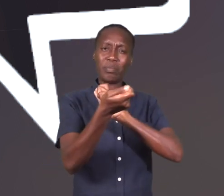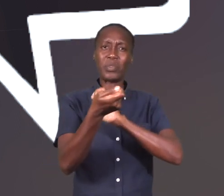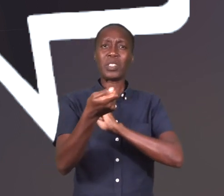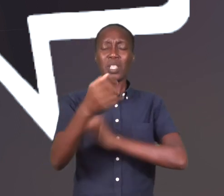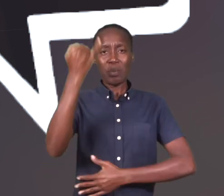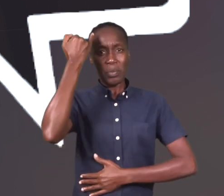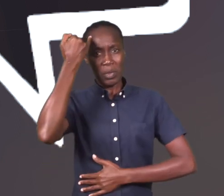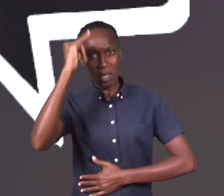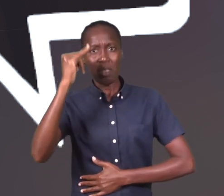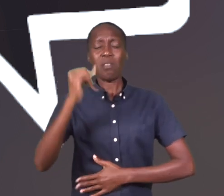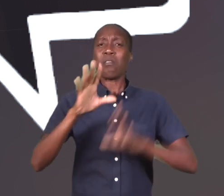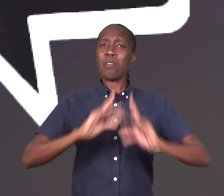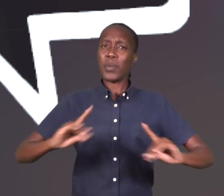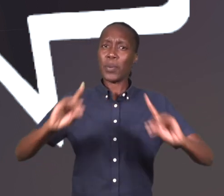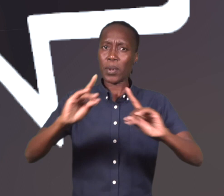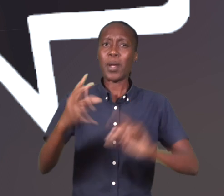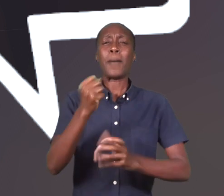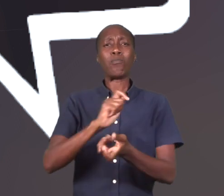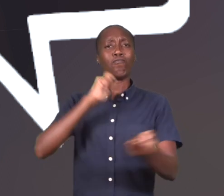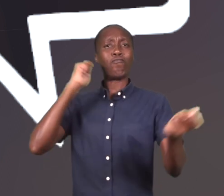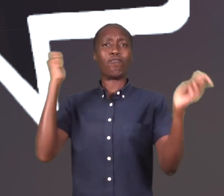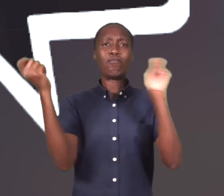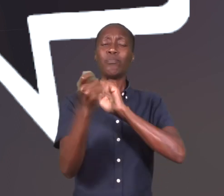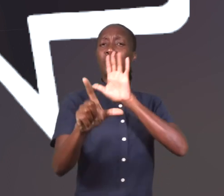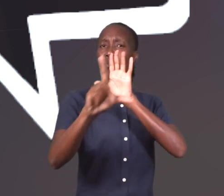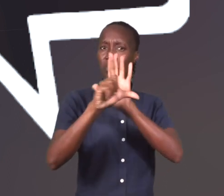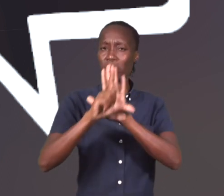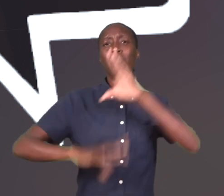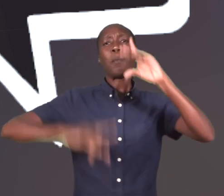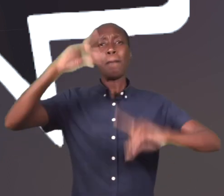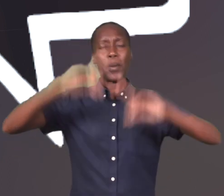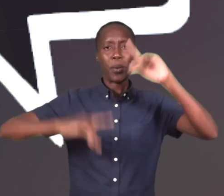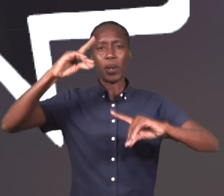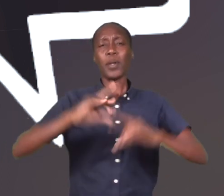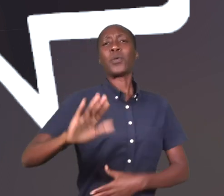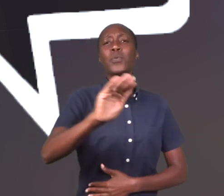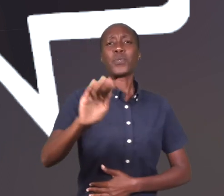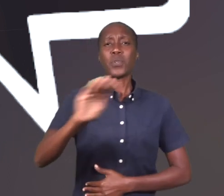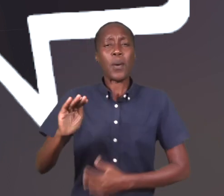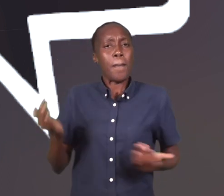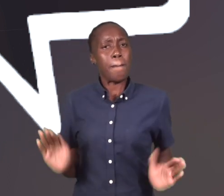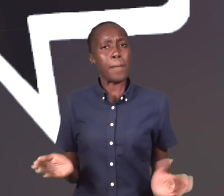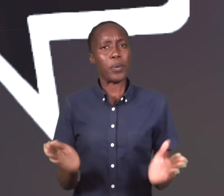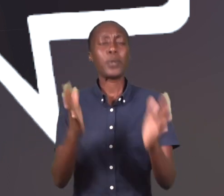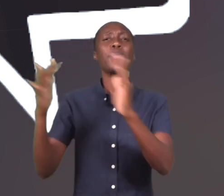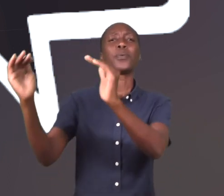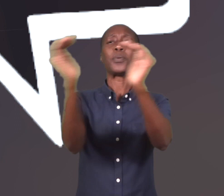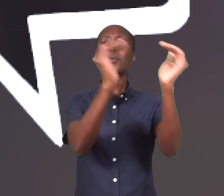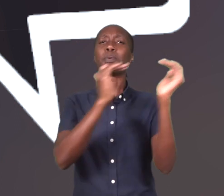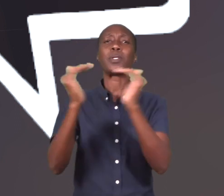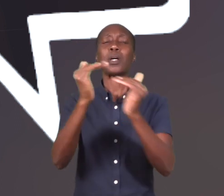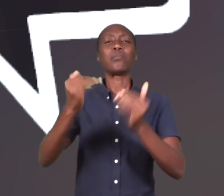influenciar a opinião pública e pressionar por mudanças legislativas, políticas e sociais que